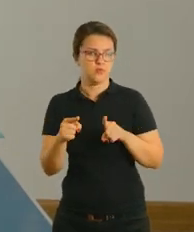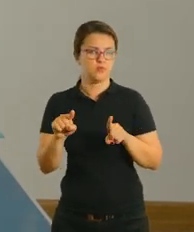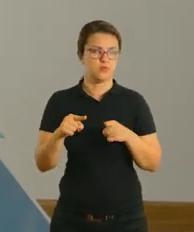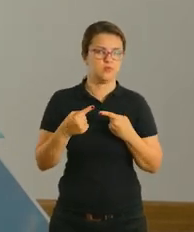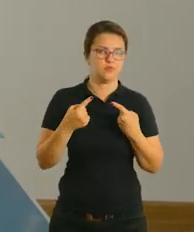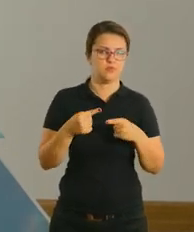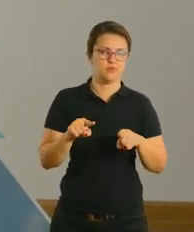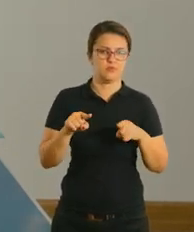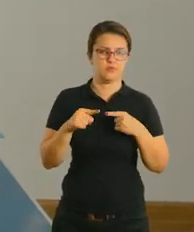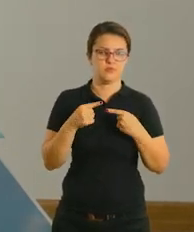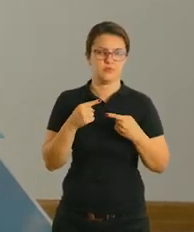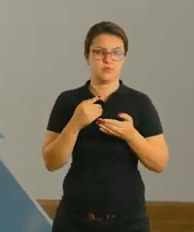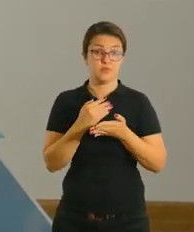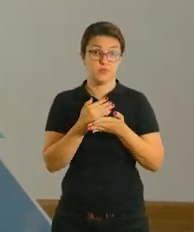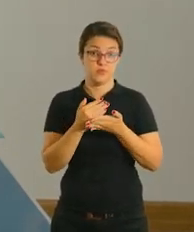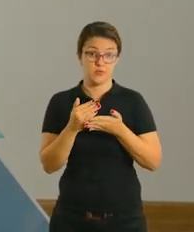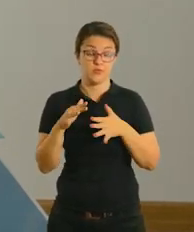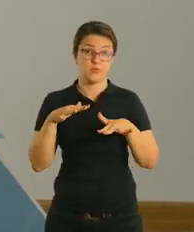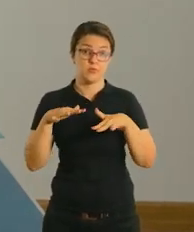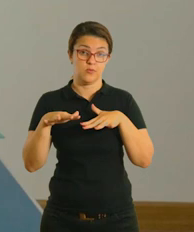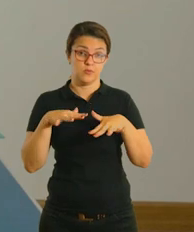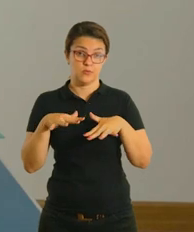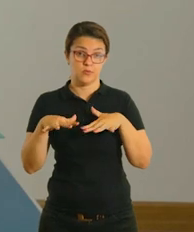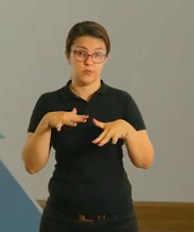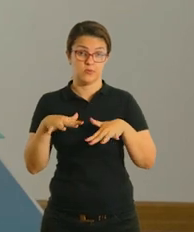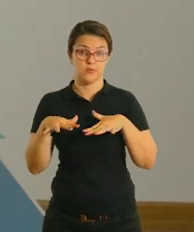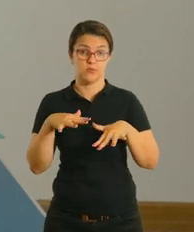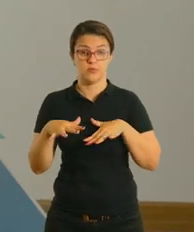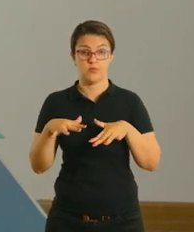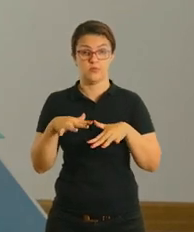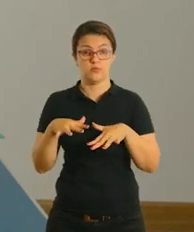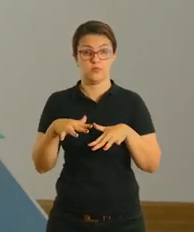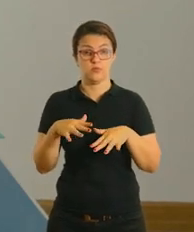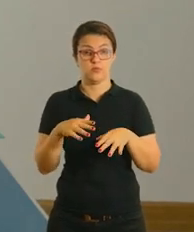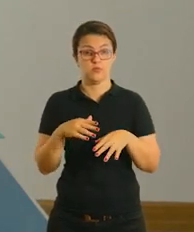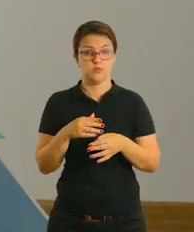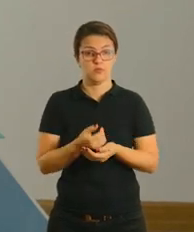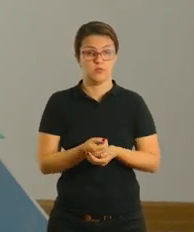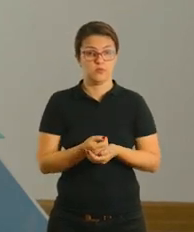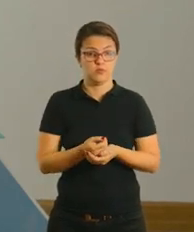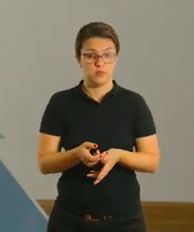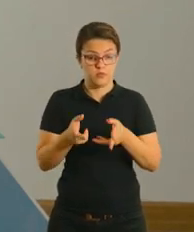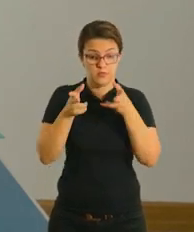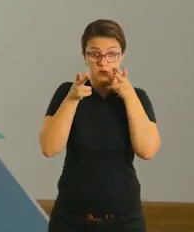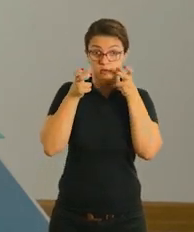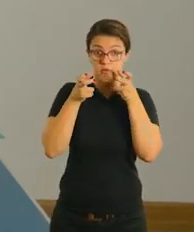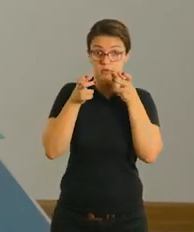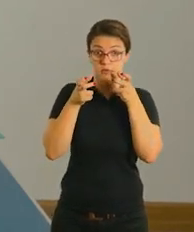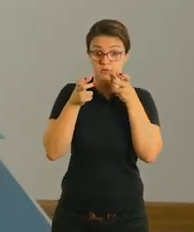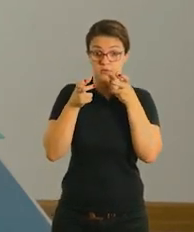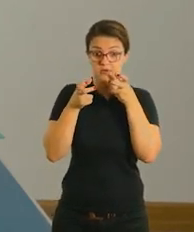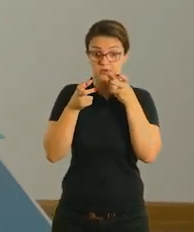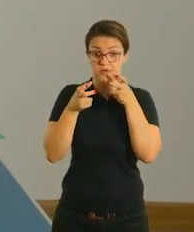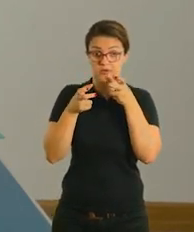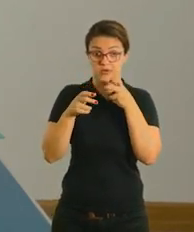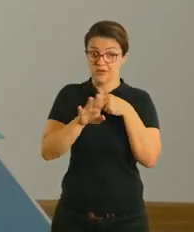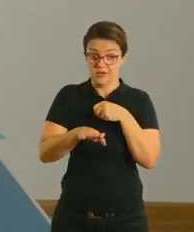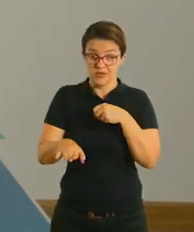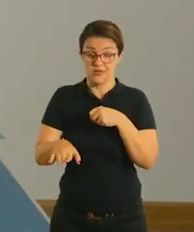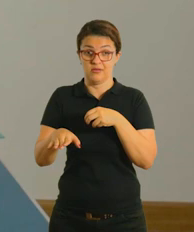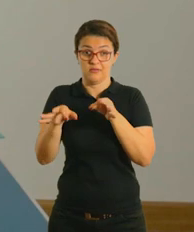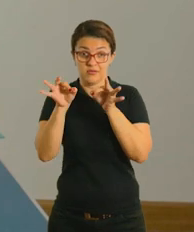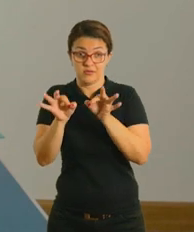para ele também começar a colocar as posições dentro do apoio rítmico e observa. Fez corretamente? Coloque a